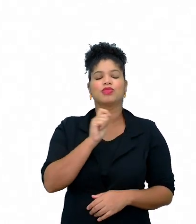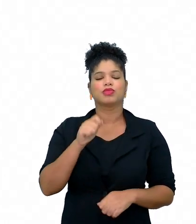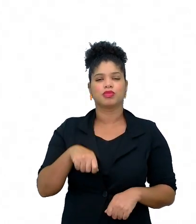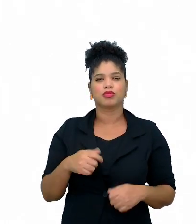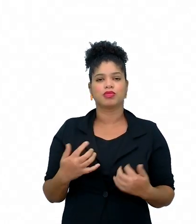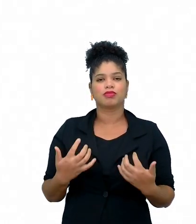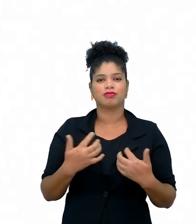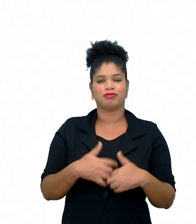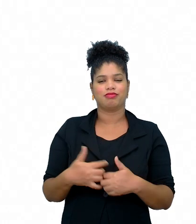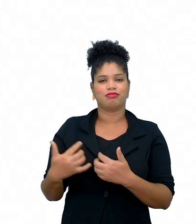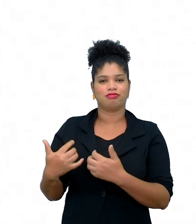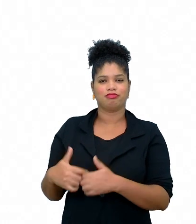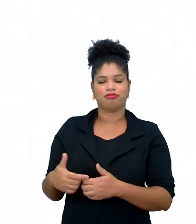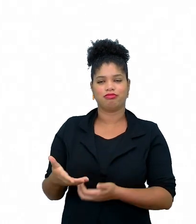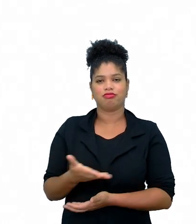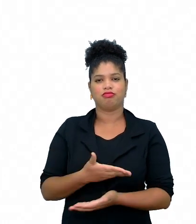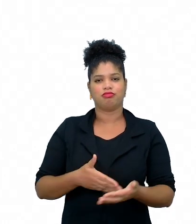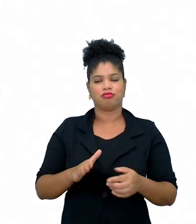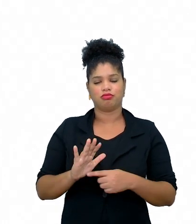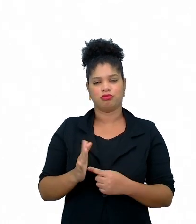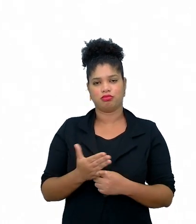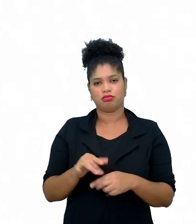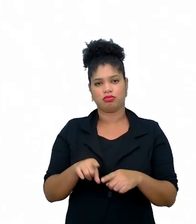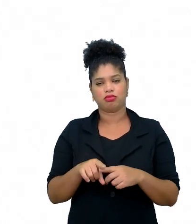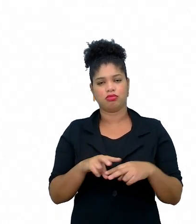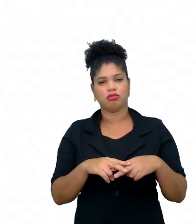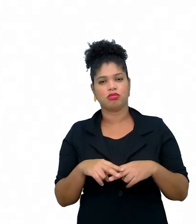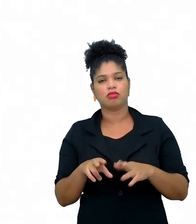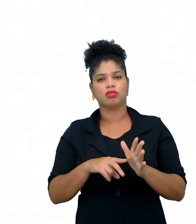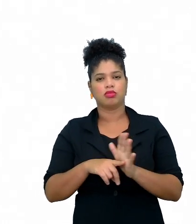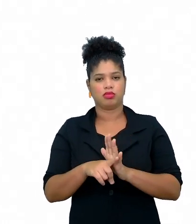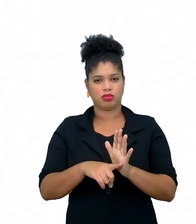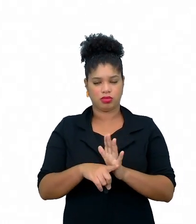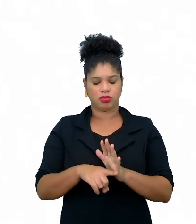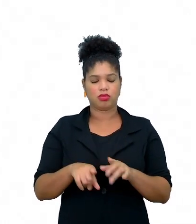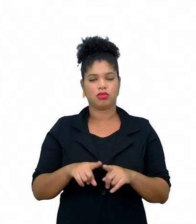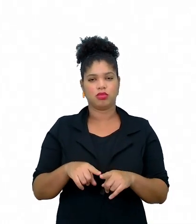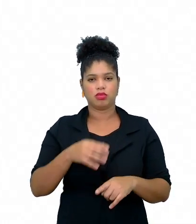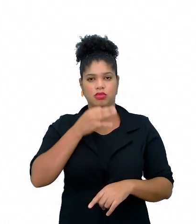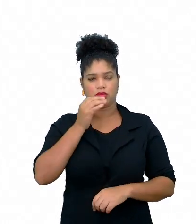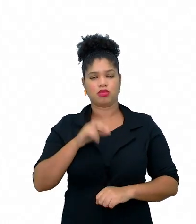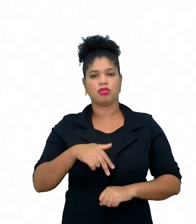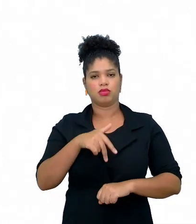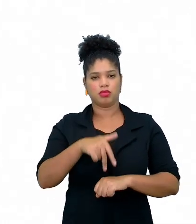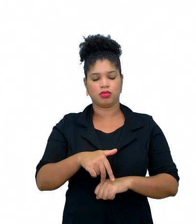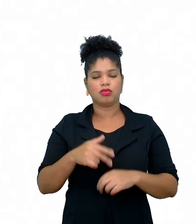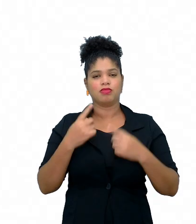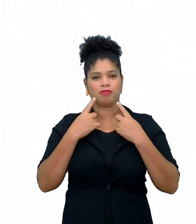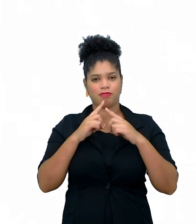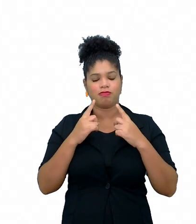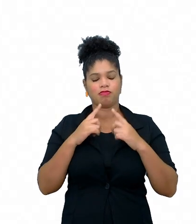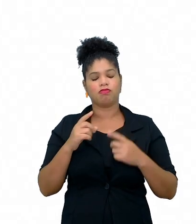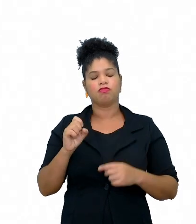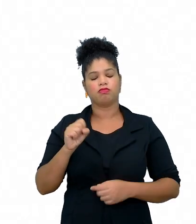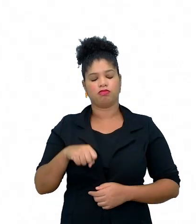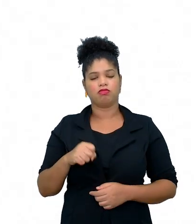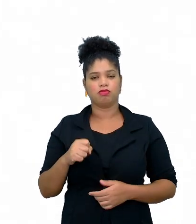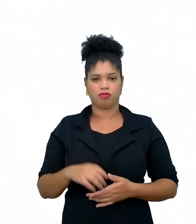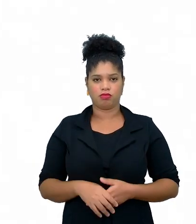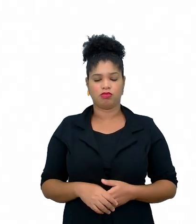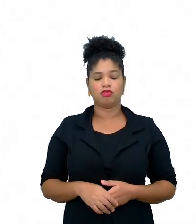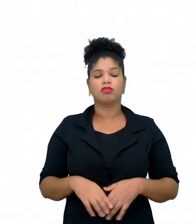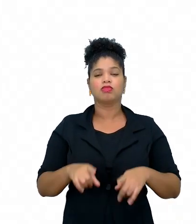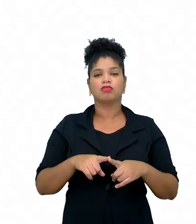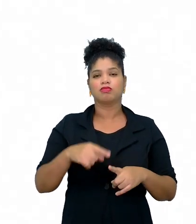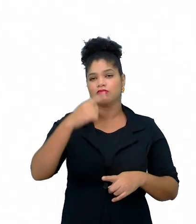colaboratividade, a realização de pesquisas, posicionamentos críticos, né, entre outros, e na